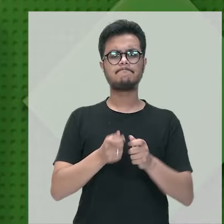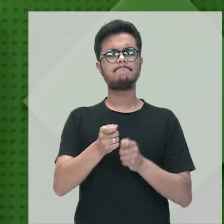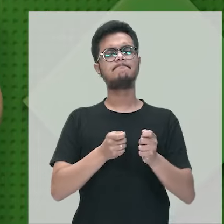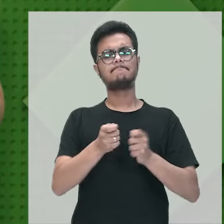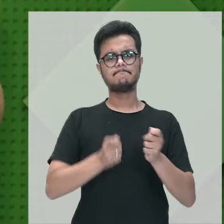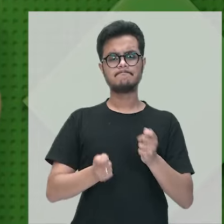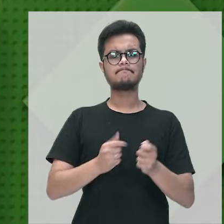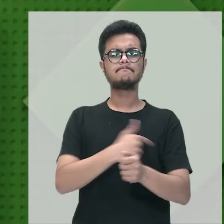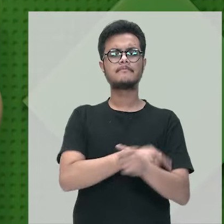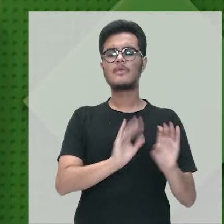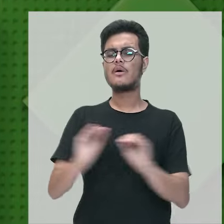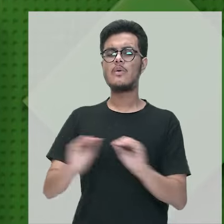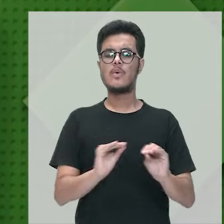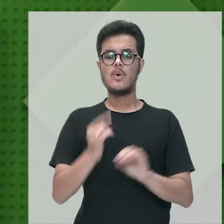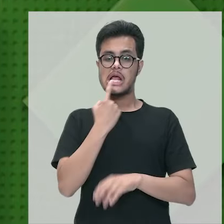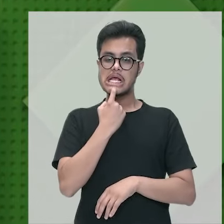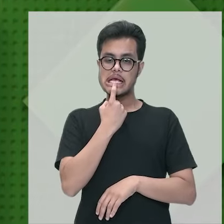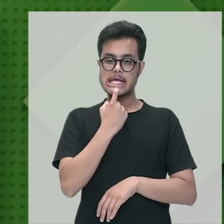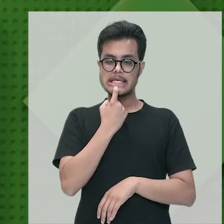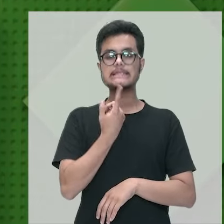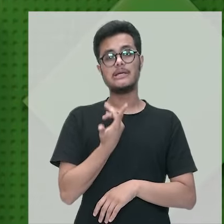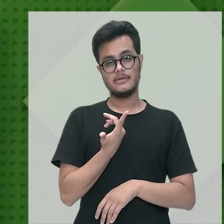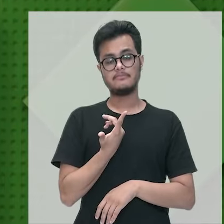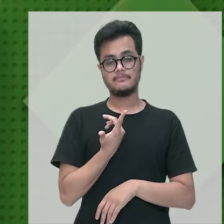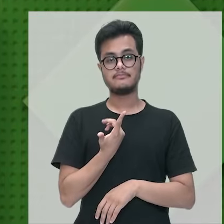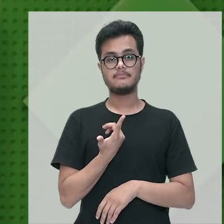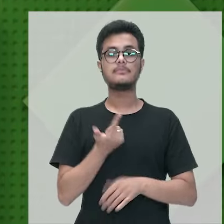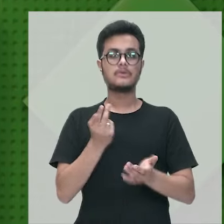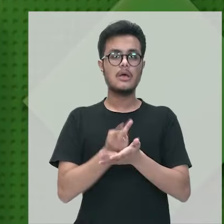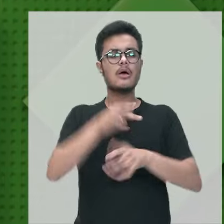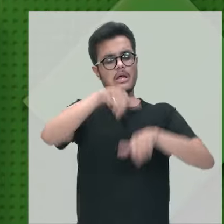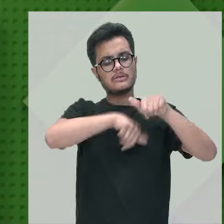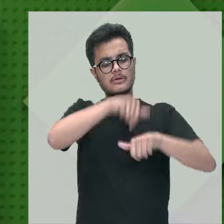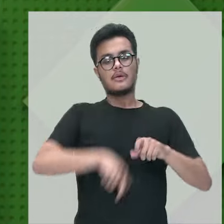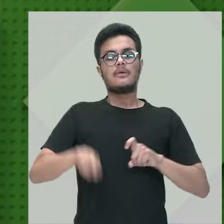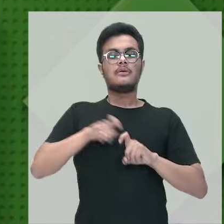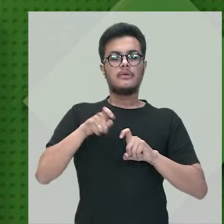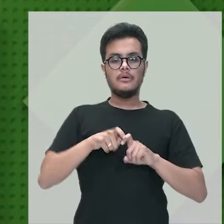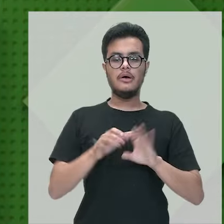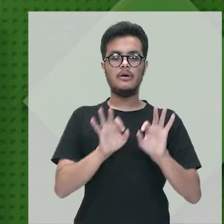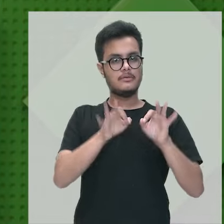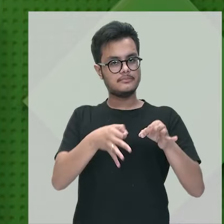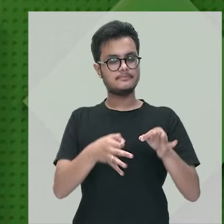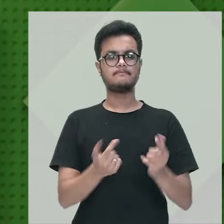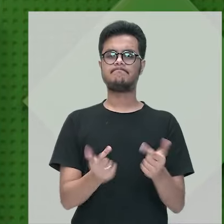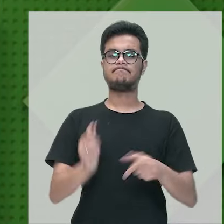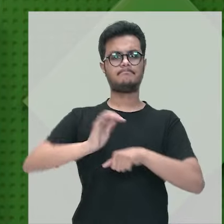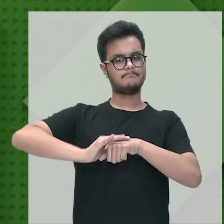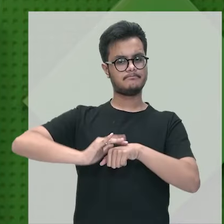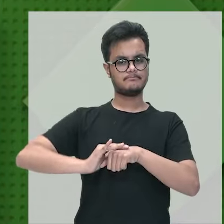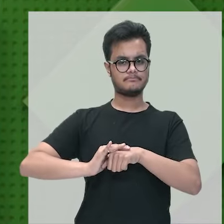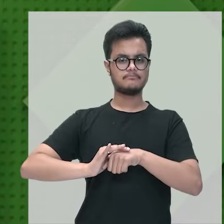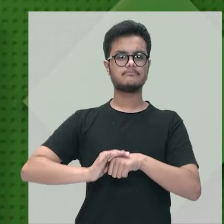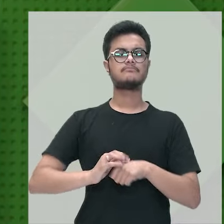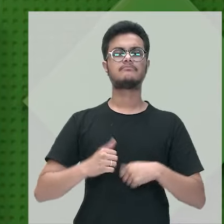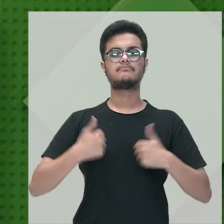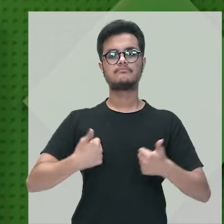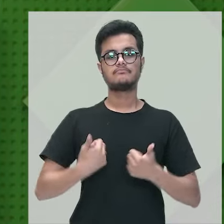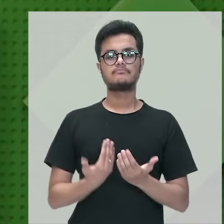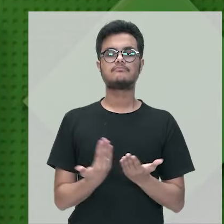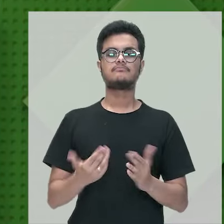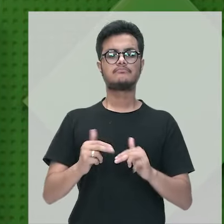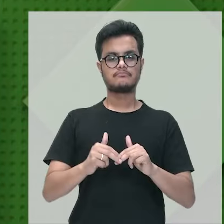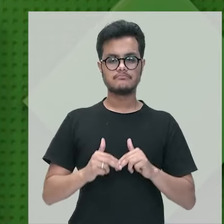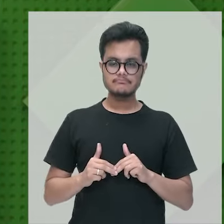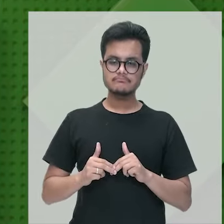pacientes, esse paciente que vai doar o sangue, ele vai ser acompanhado, para ter certeza que aquela amostra de sangue não está contaminada,